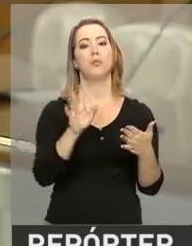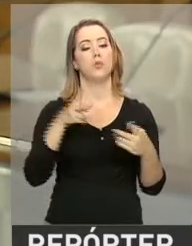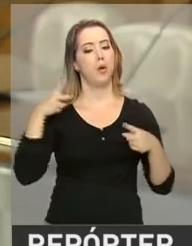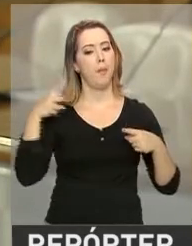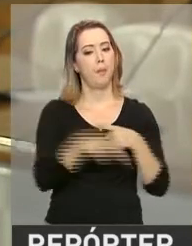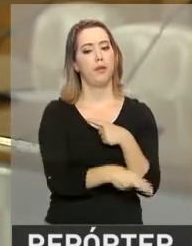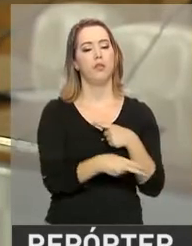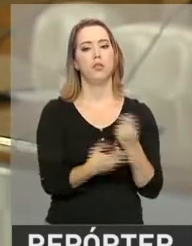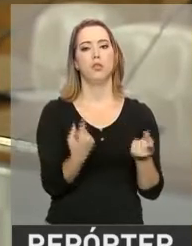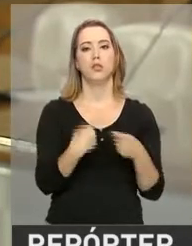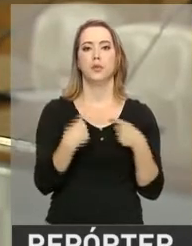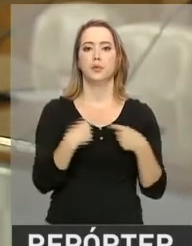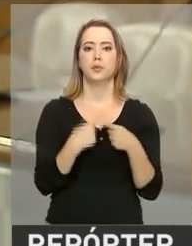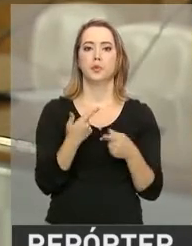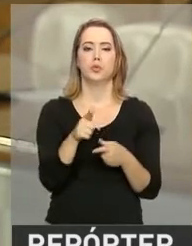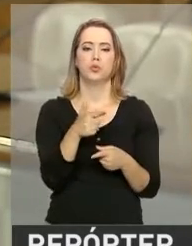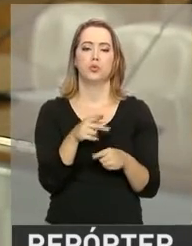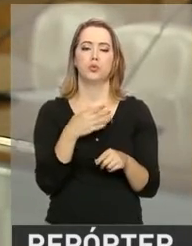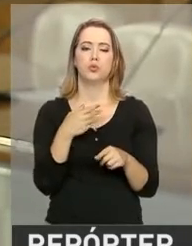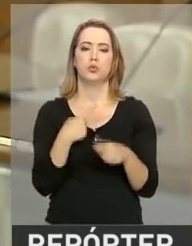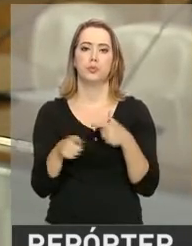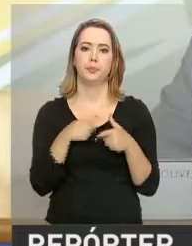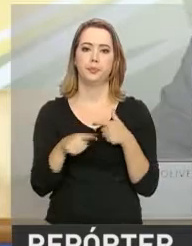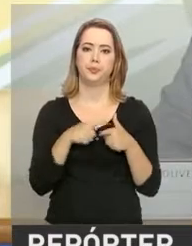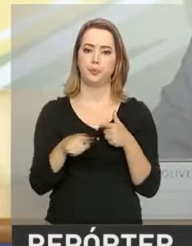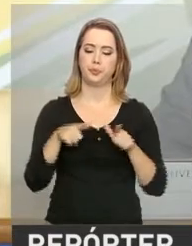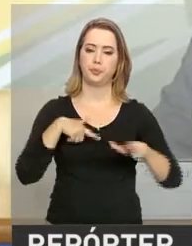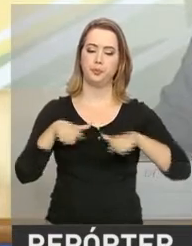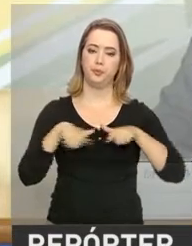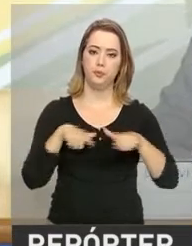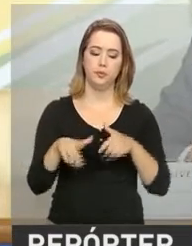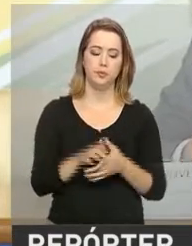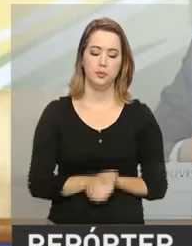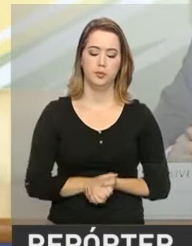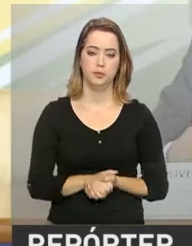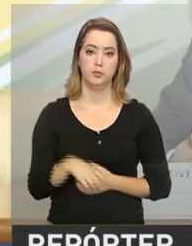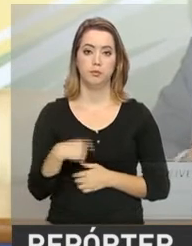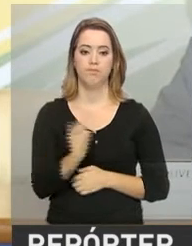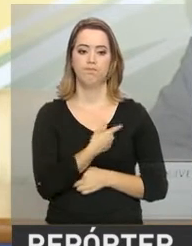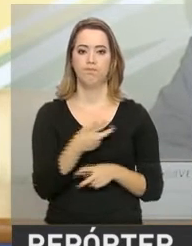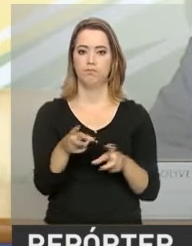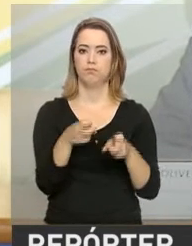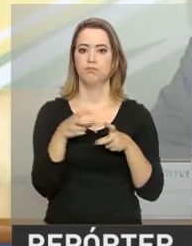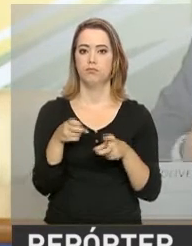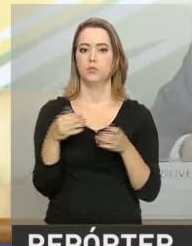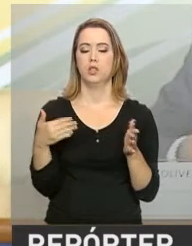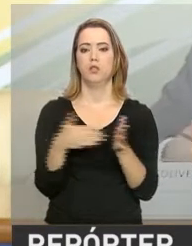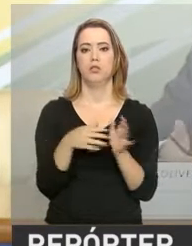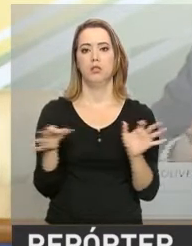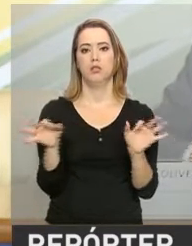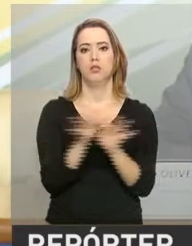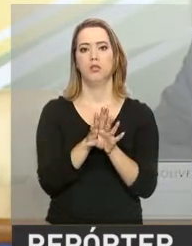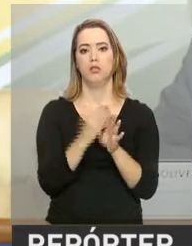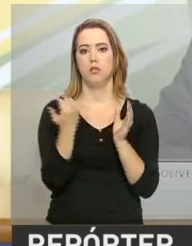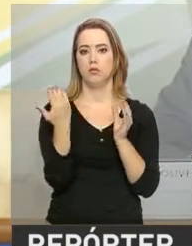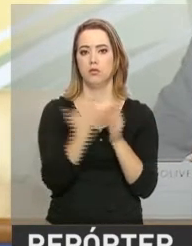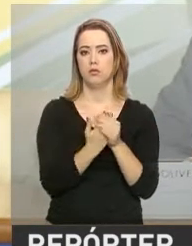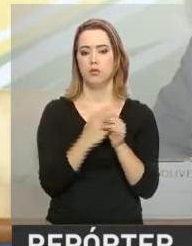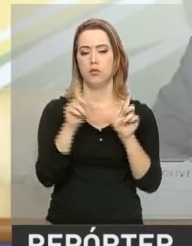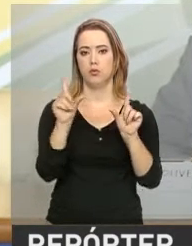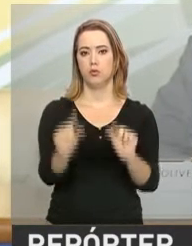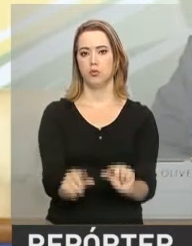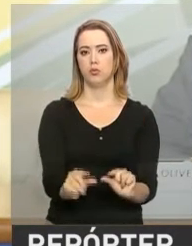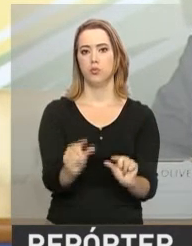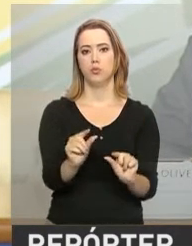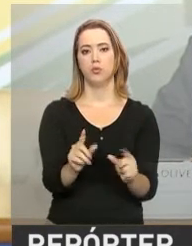porque a pessoa não apresentava incapacidade para o trabalho. Nós estimamos que, até o final do processo, esse número deve cair um pouco,